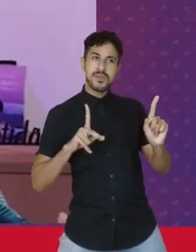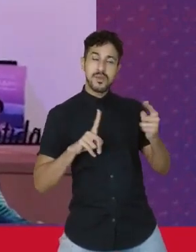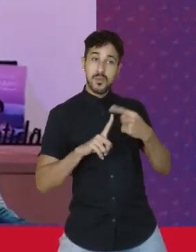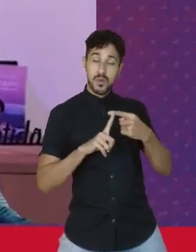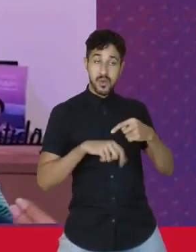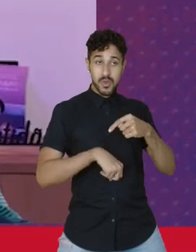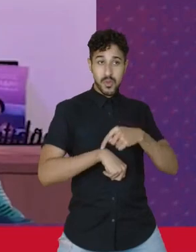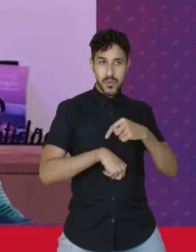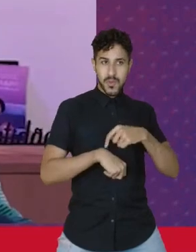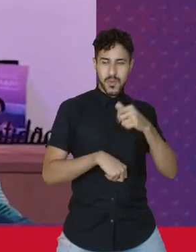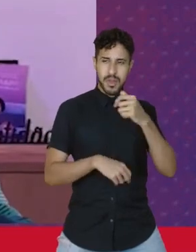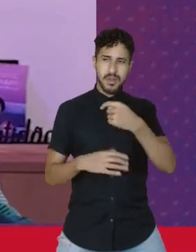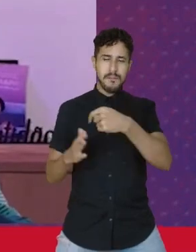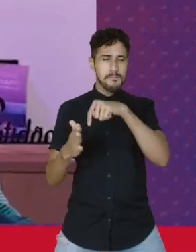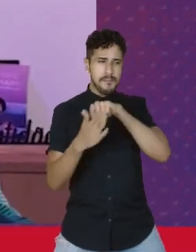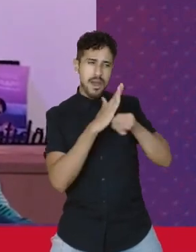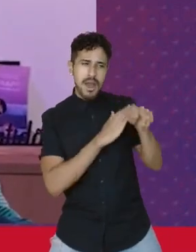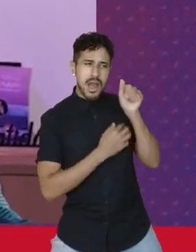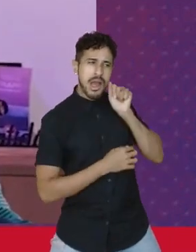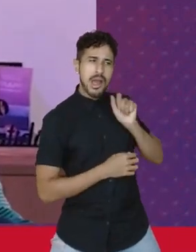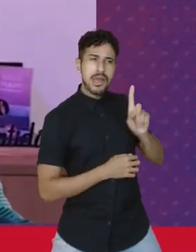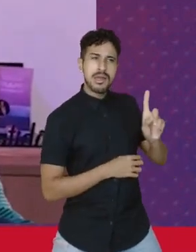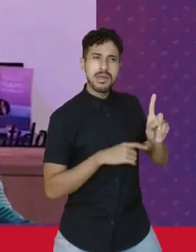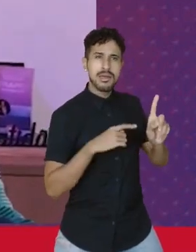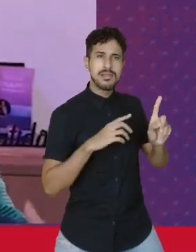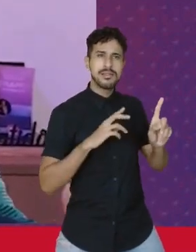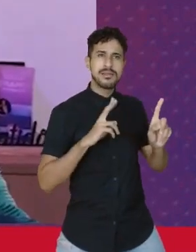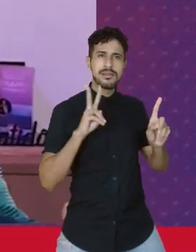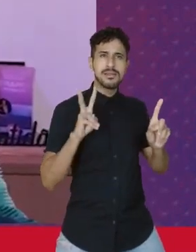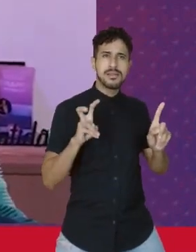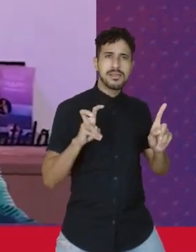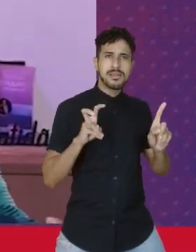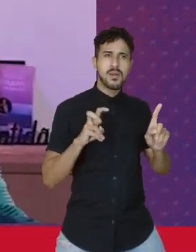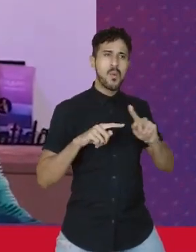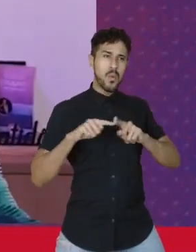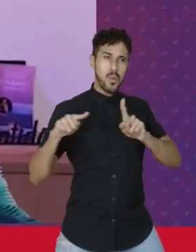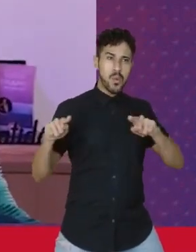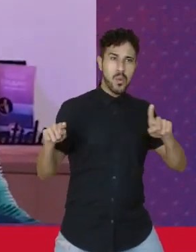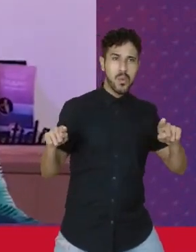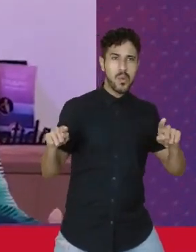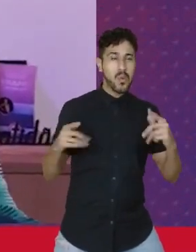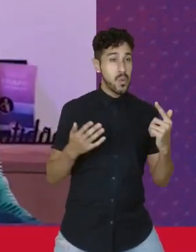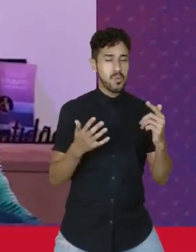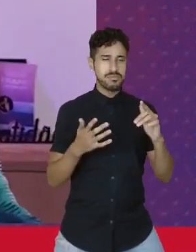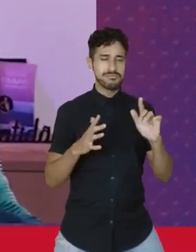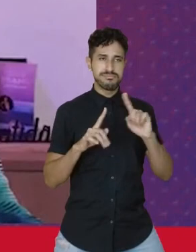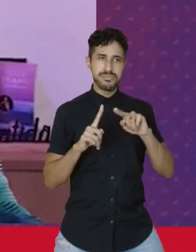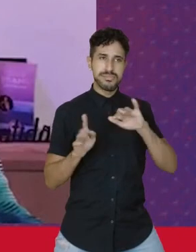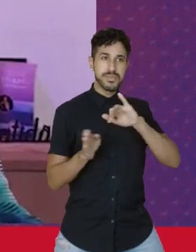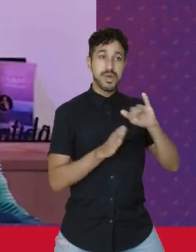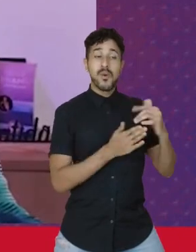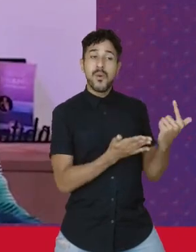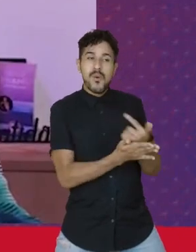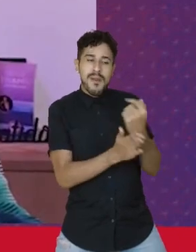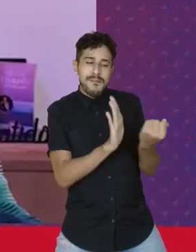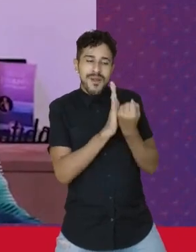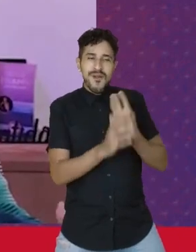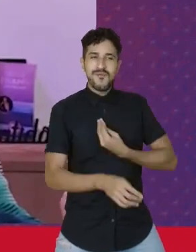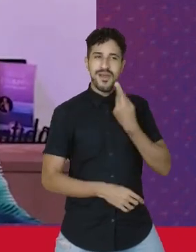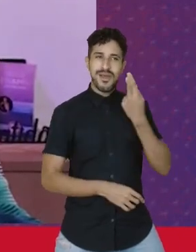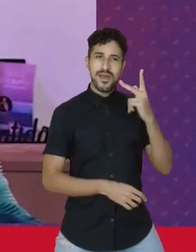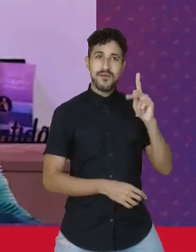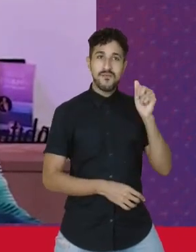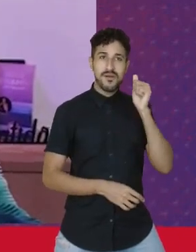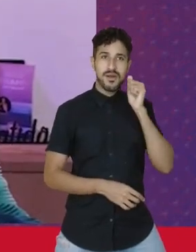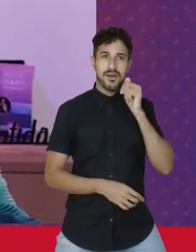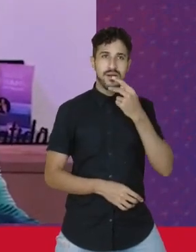na hora que perguntaram para ela sobre um livro que marcou a vida dela, ela falou que foi